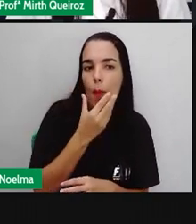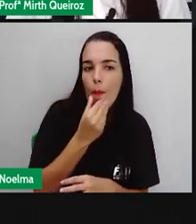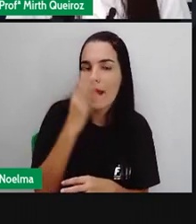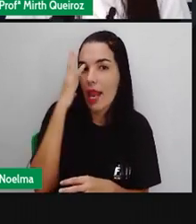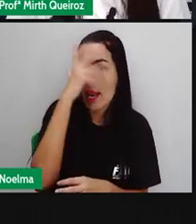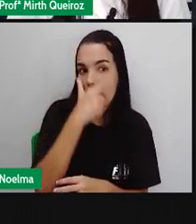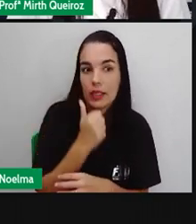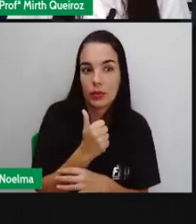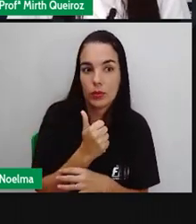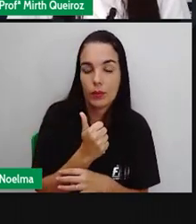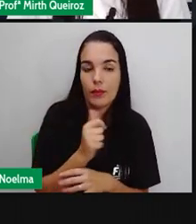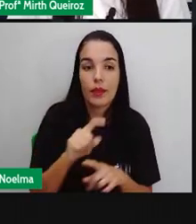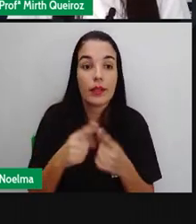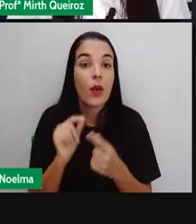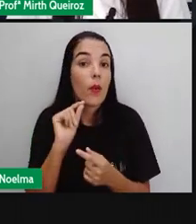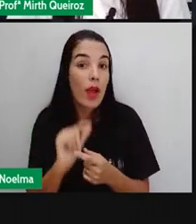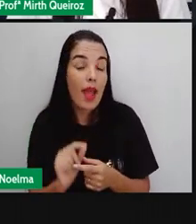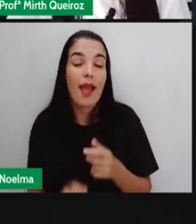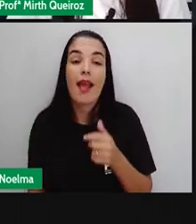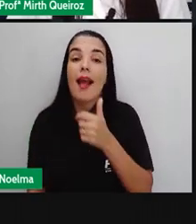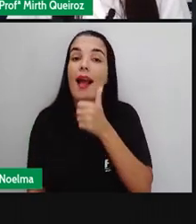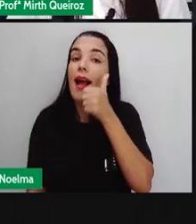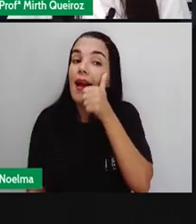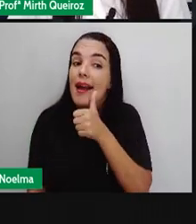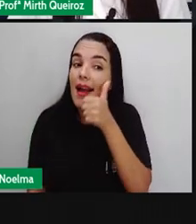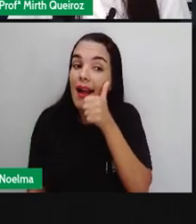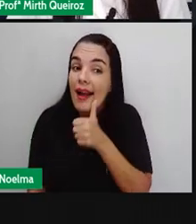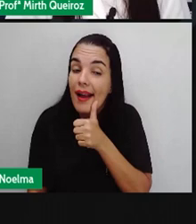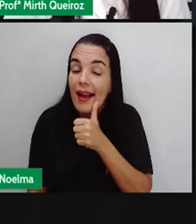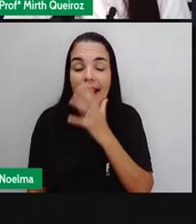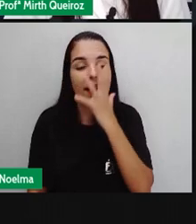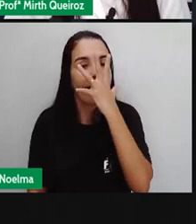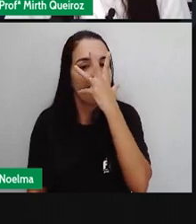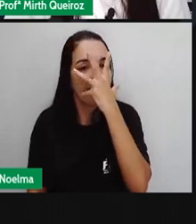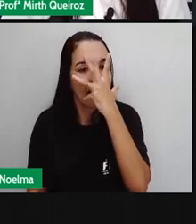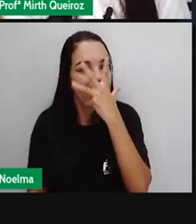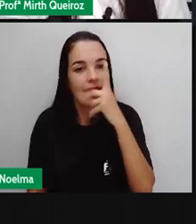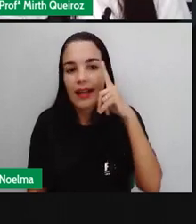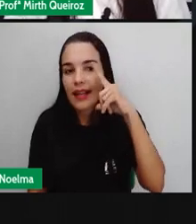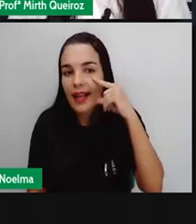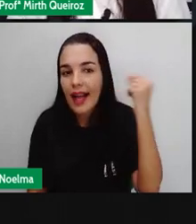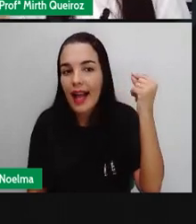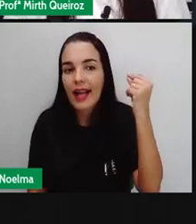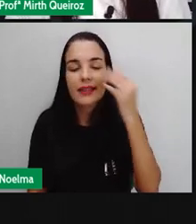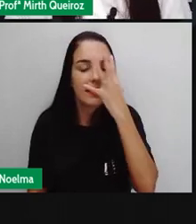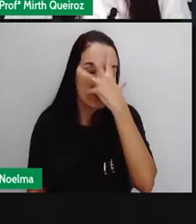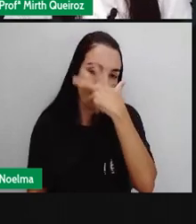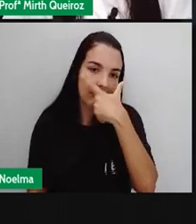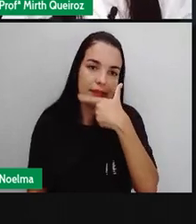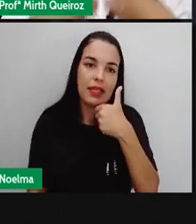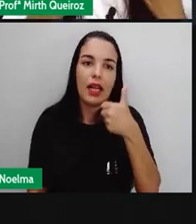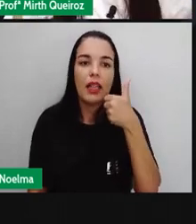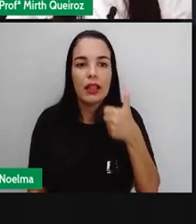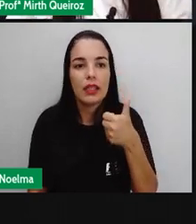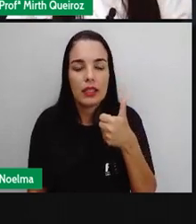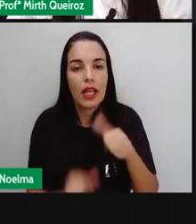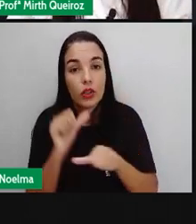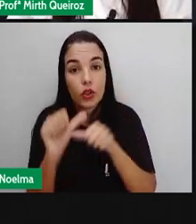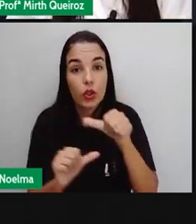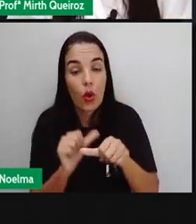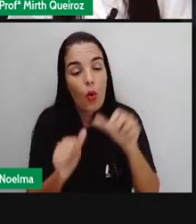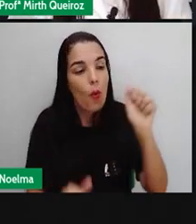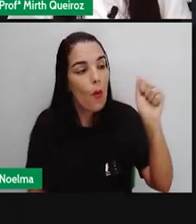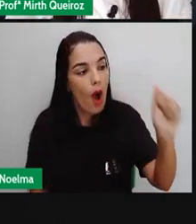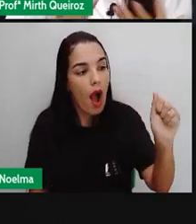vou colocar, mudar o gênero. Ao invés de gato, vai ser gata. Como mais vai ficar? A gata é linda. Se eu aumento o número.